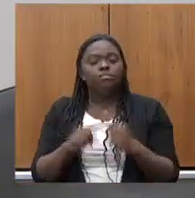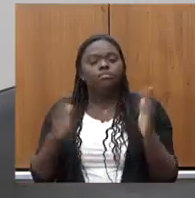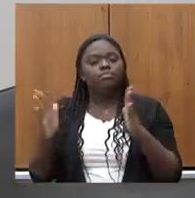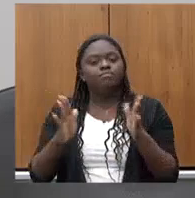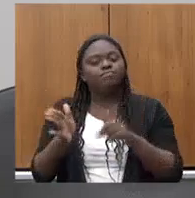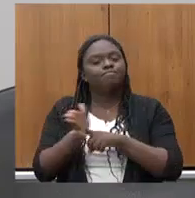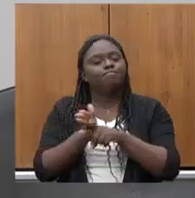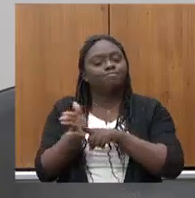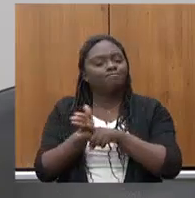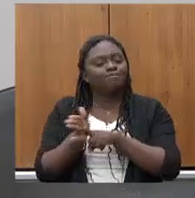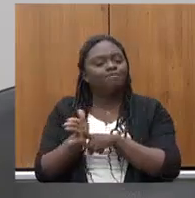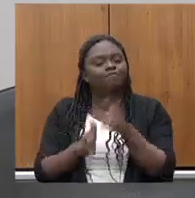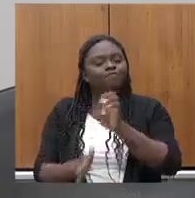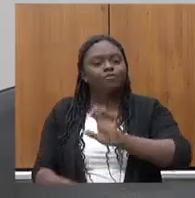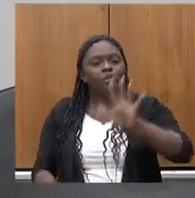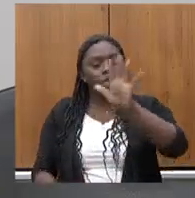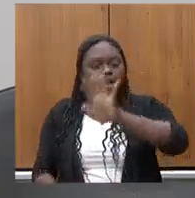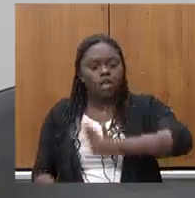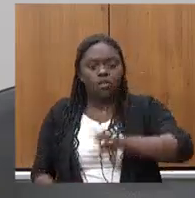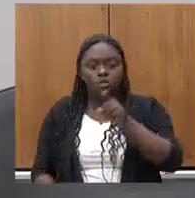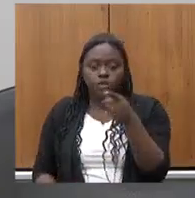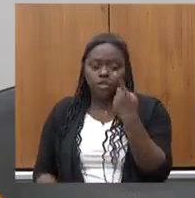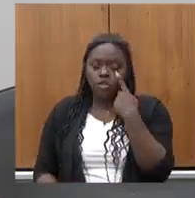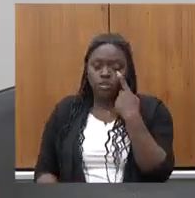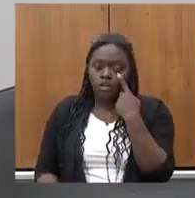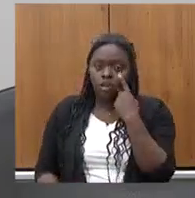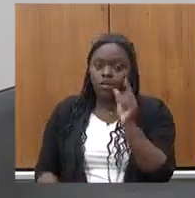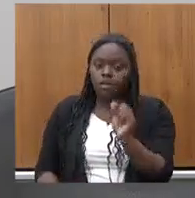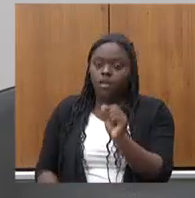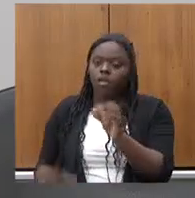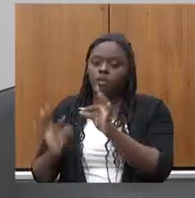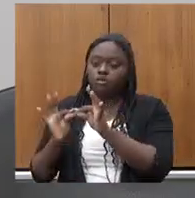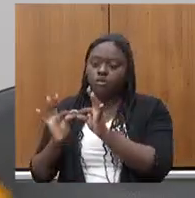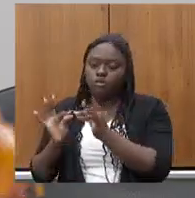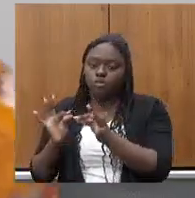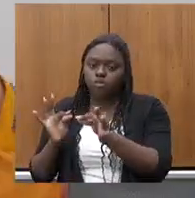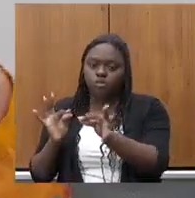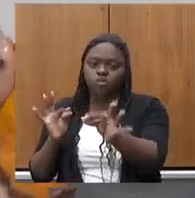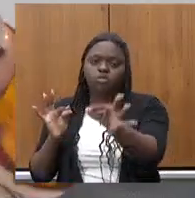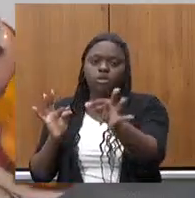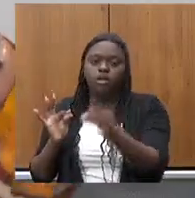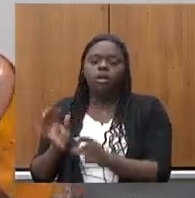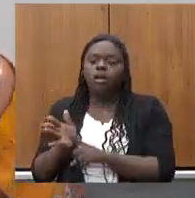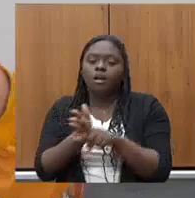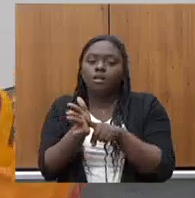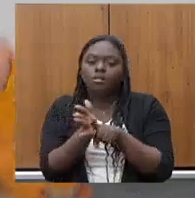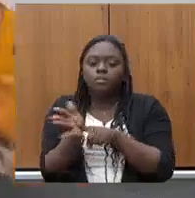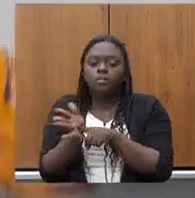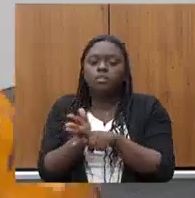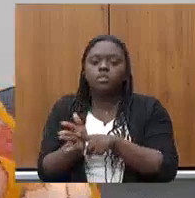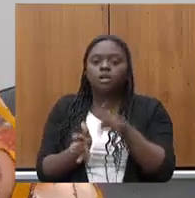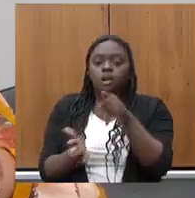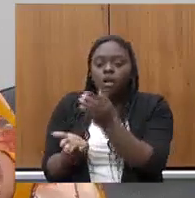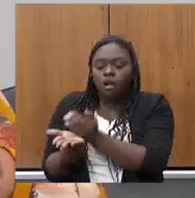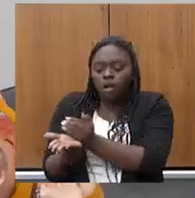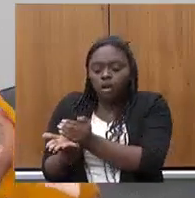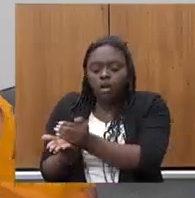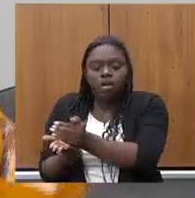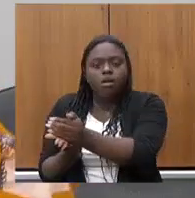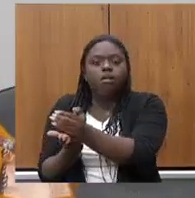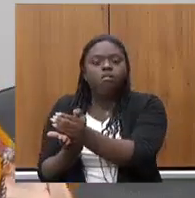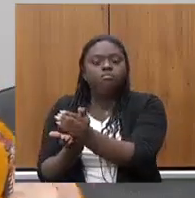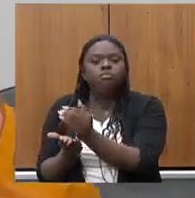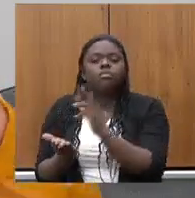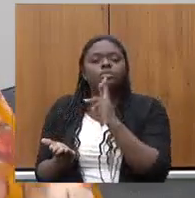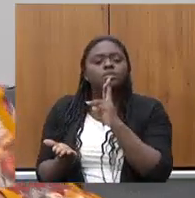pesquisa no nosso estado o senhor acompanha a sua pasta ele é de longo prazo as pesquisas quando você as inicia os